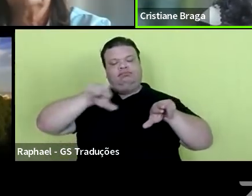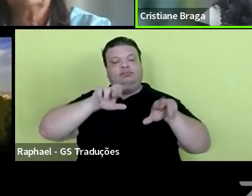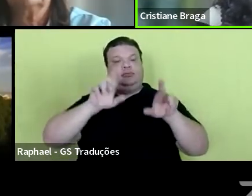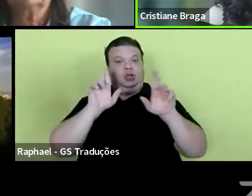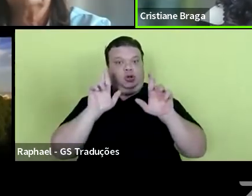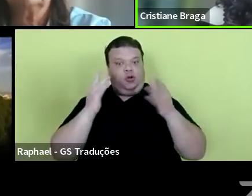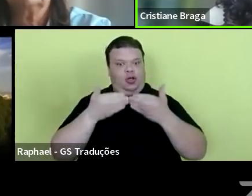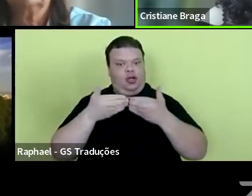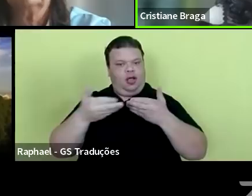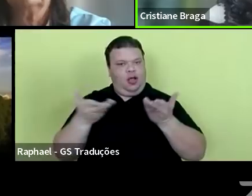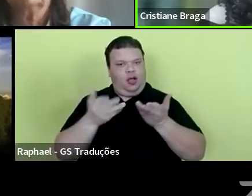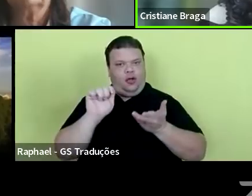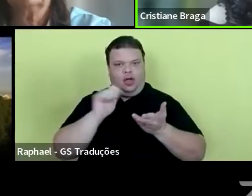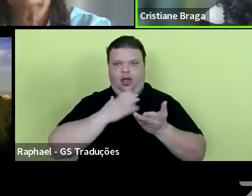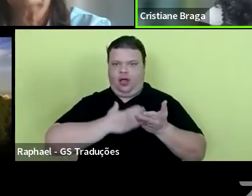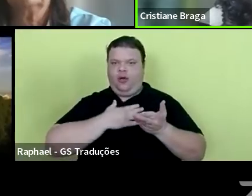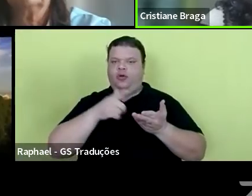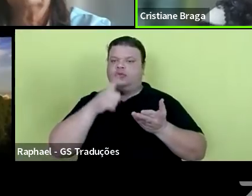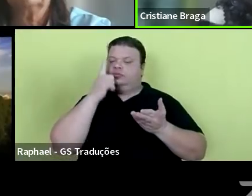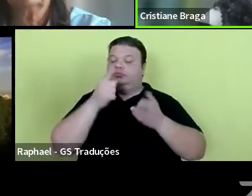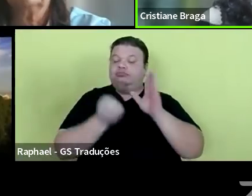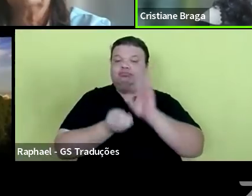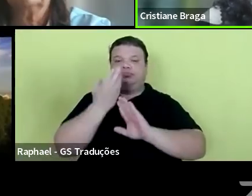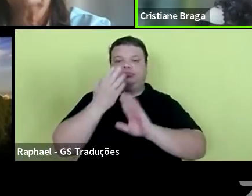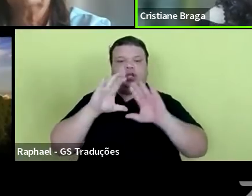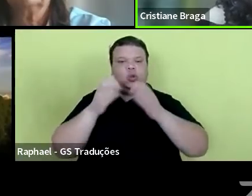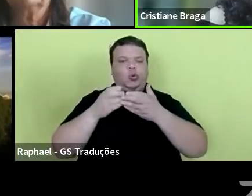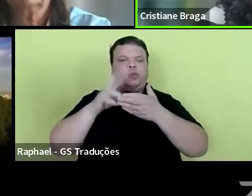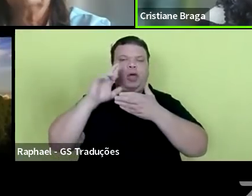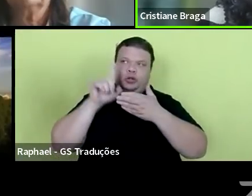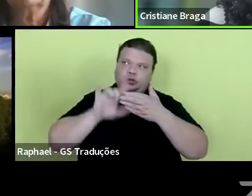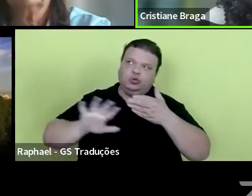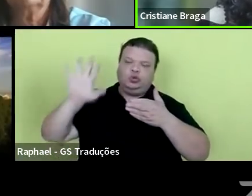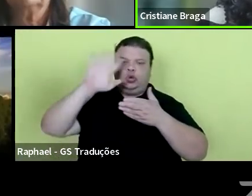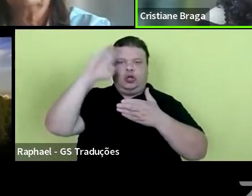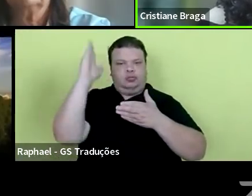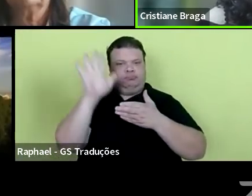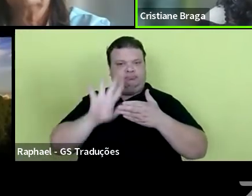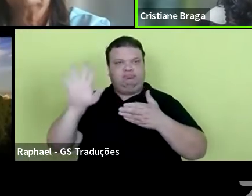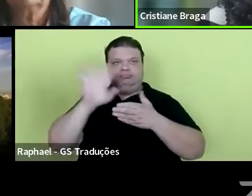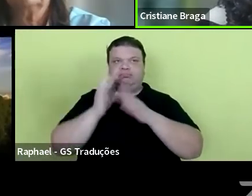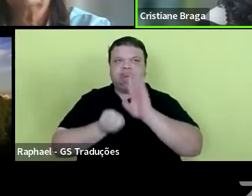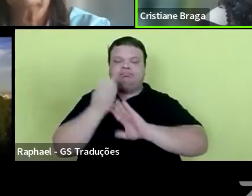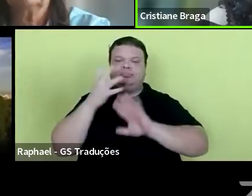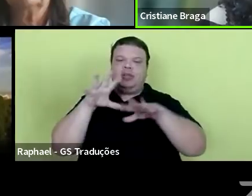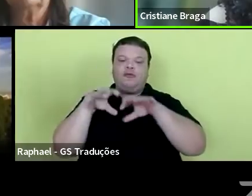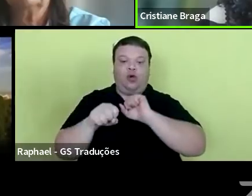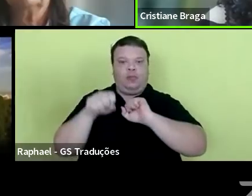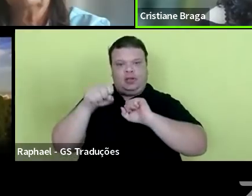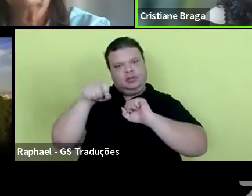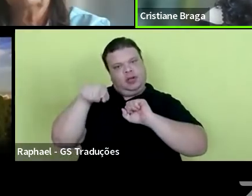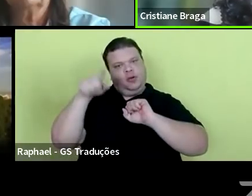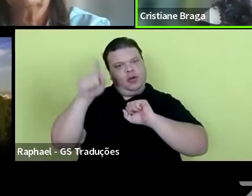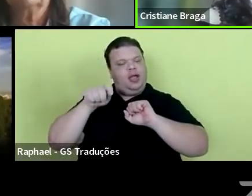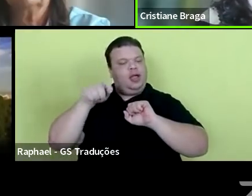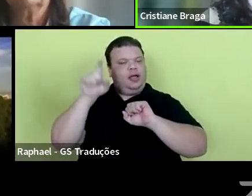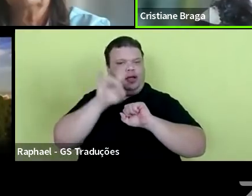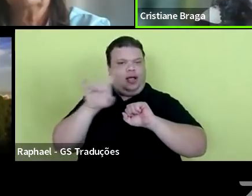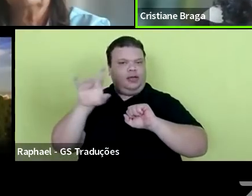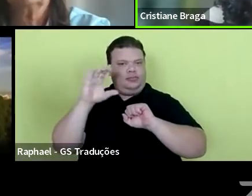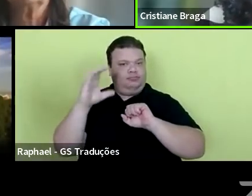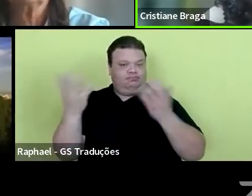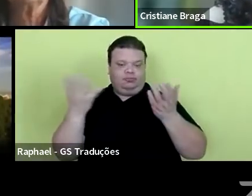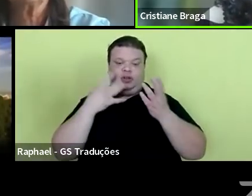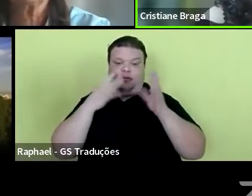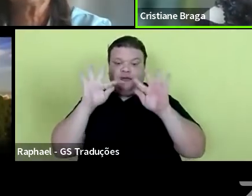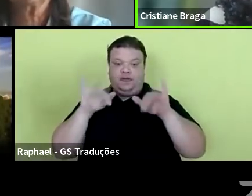agosto, possamos ter turmas em todas as regionais, dando início ao processo de formação científica. Para finalizar minha fala,